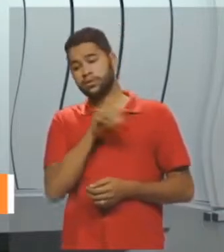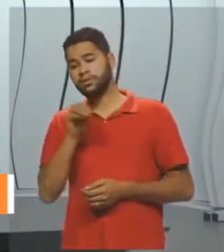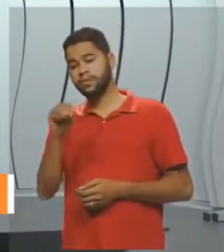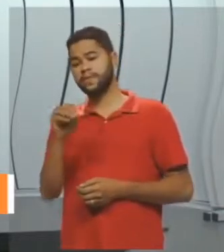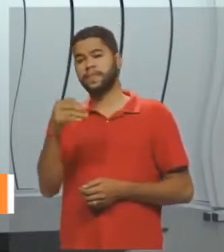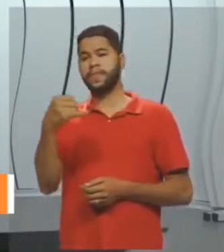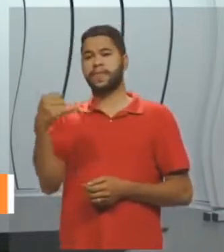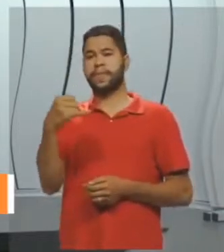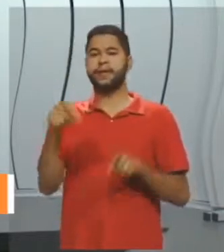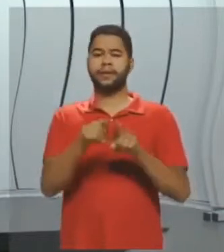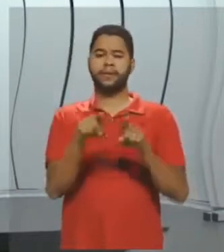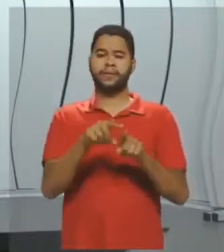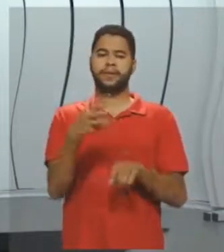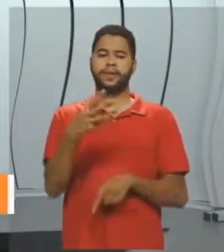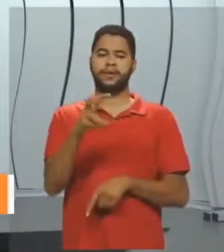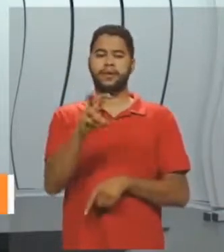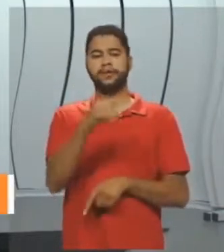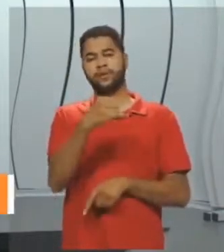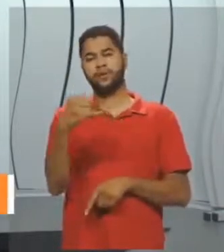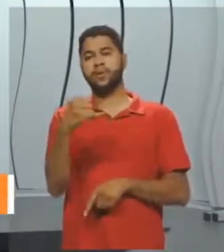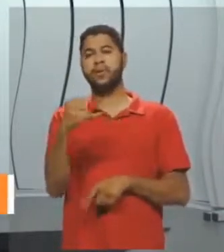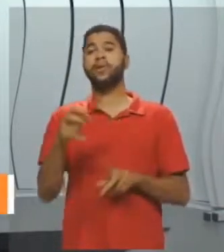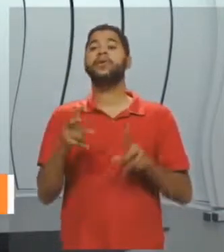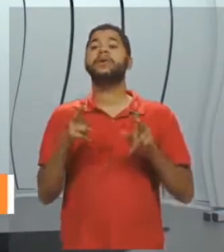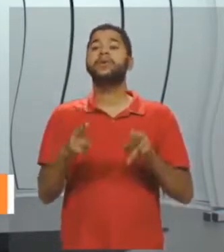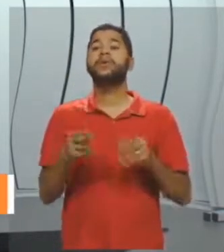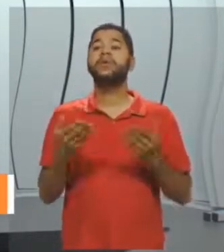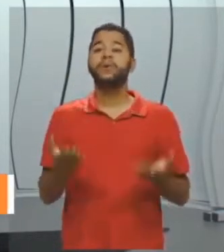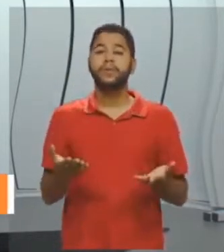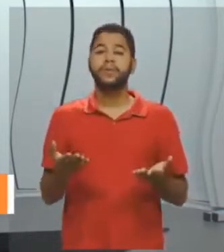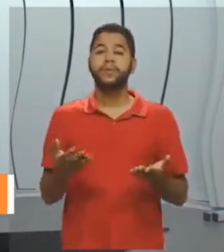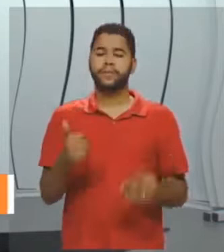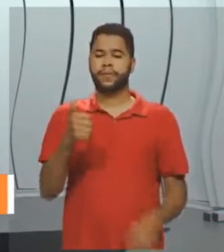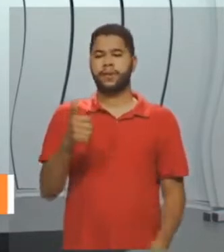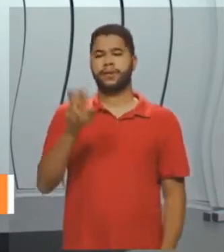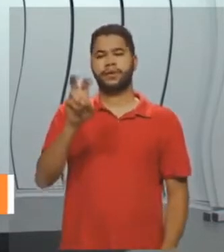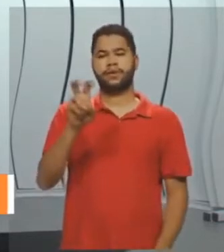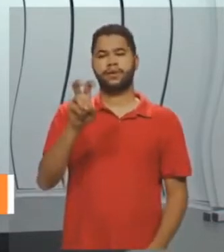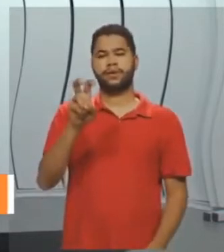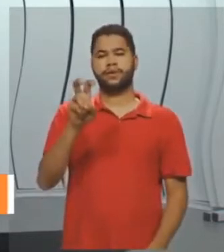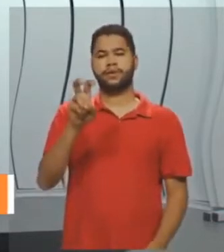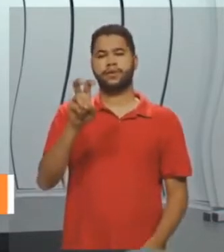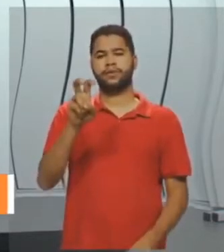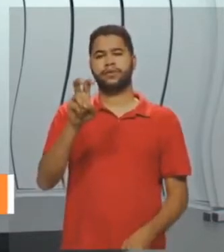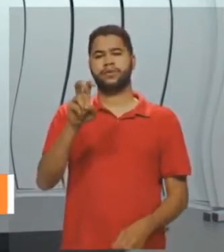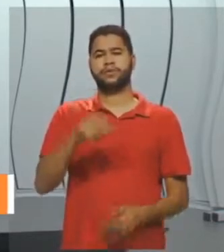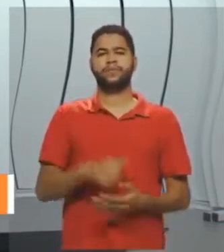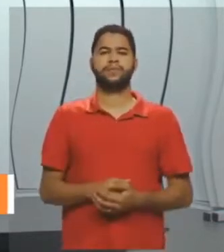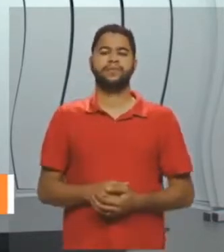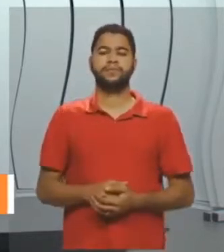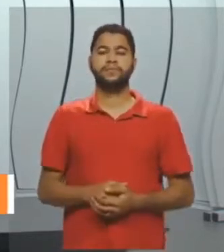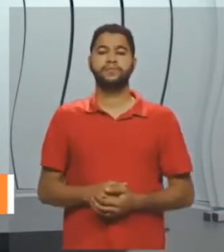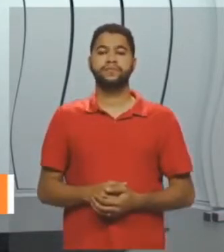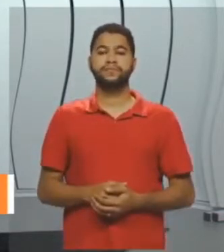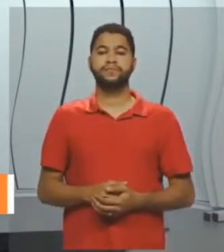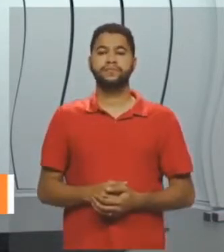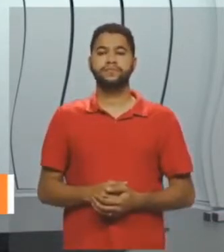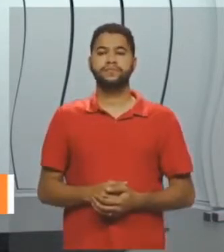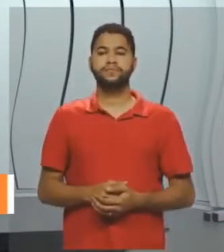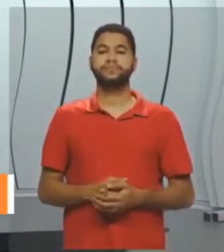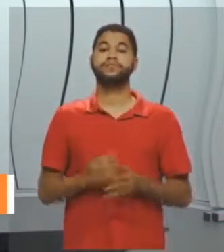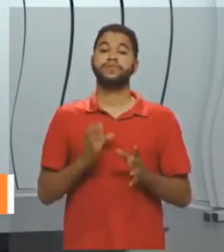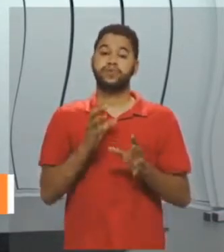35 negativo. Então, X é igual a quanto? 15 graus. Então, se eu somar